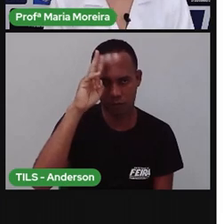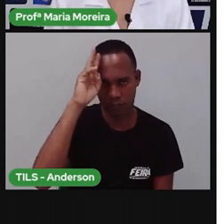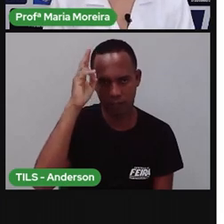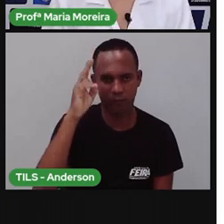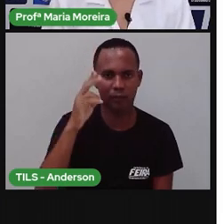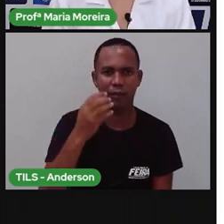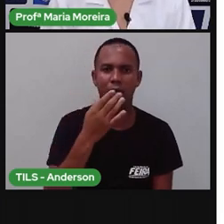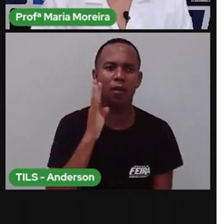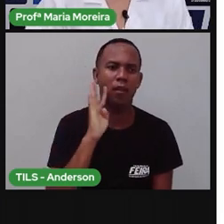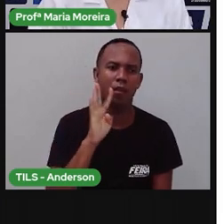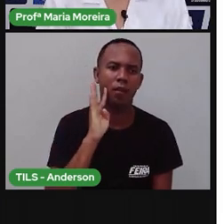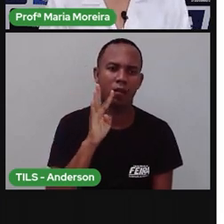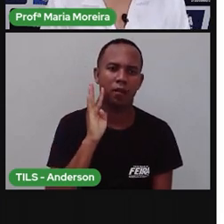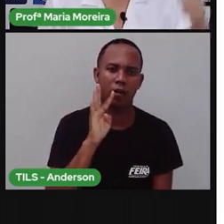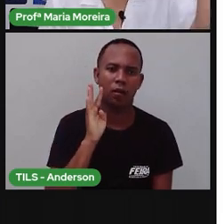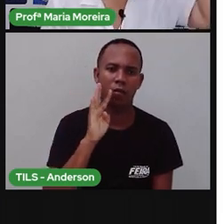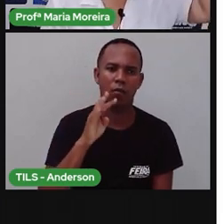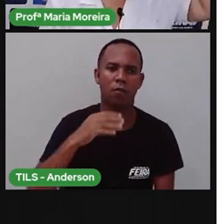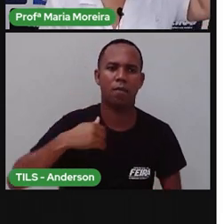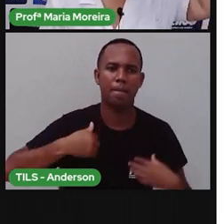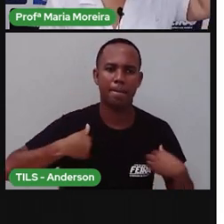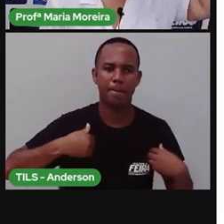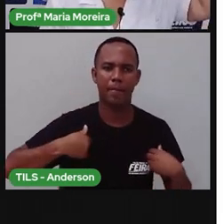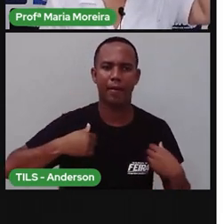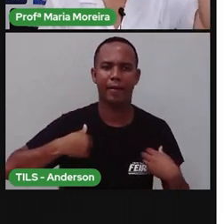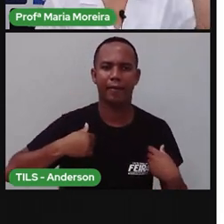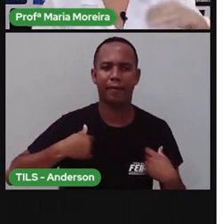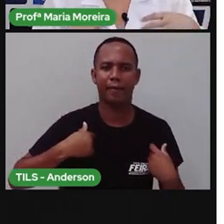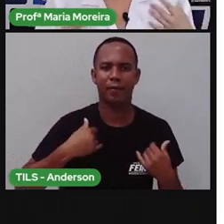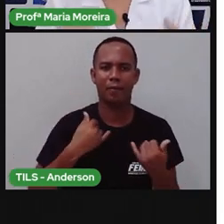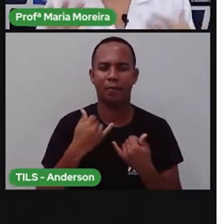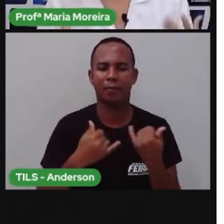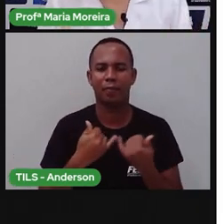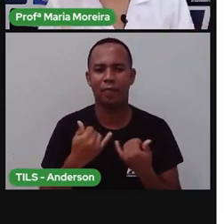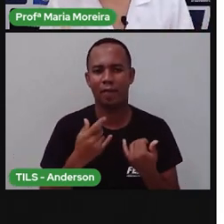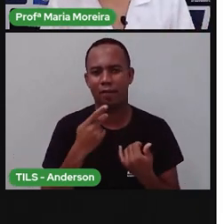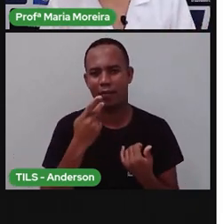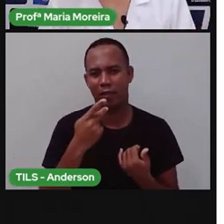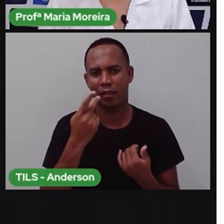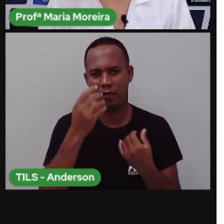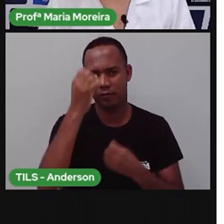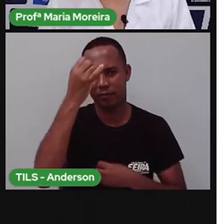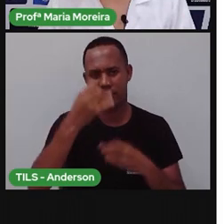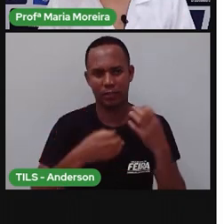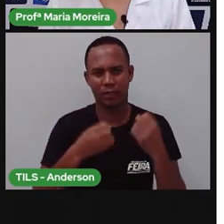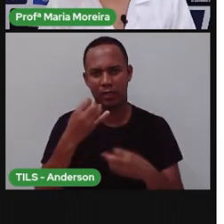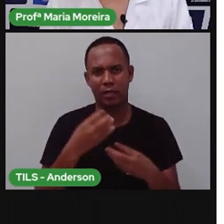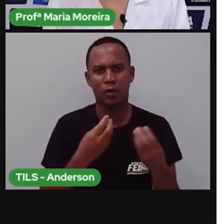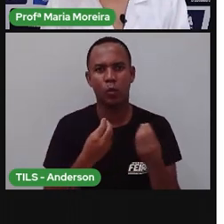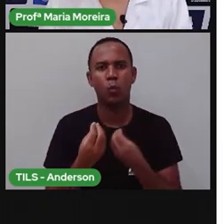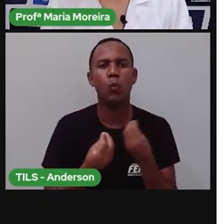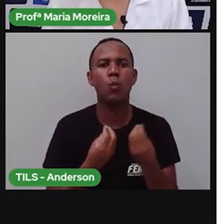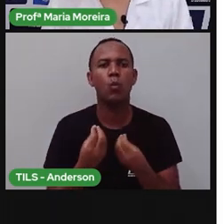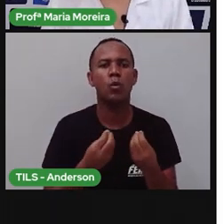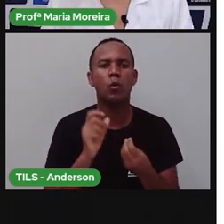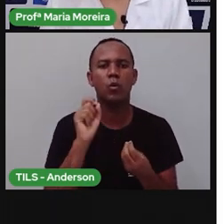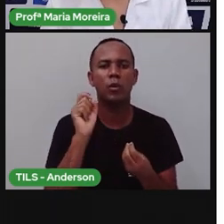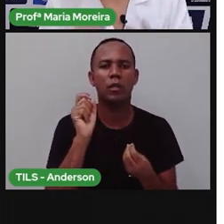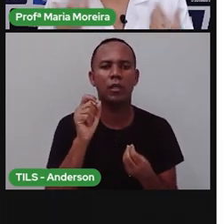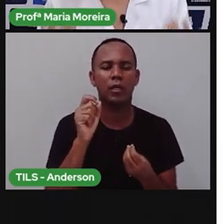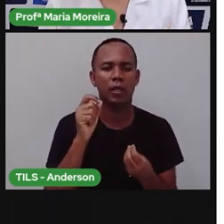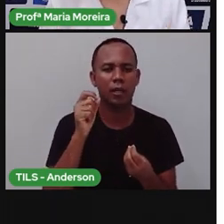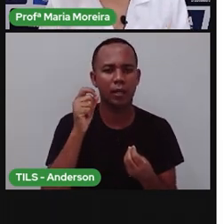engraçadinha. O macaquinho, ele é bem engraçadinho, viu, Anderson? E ele vai falar, na verdade, sobre o que é essa memória.